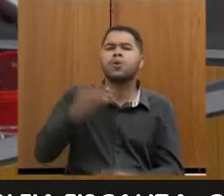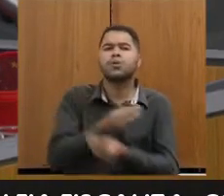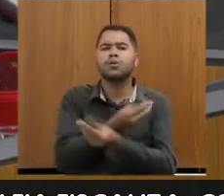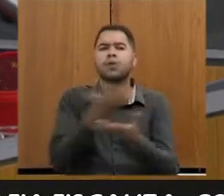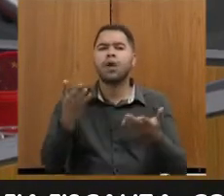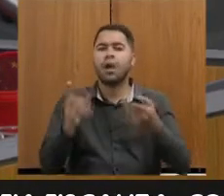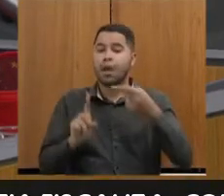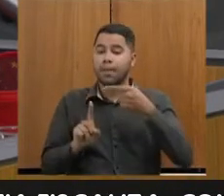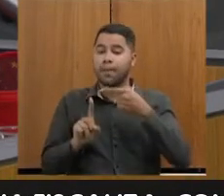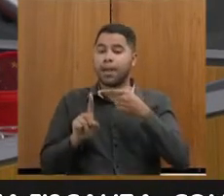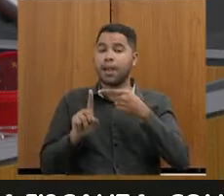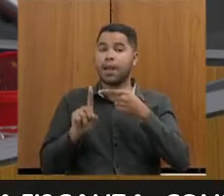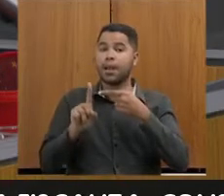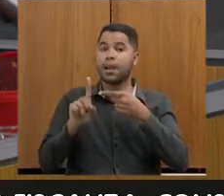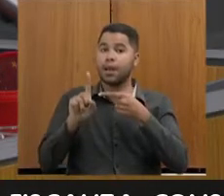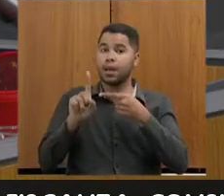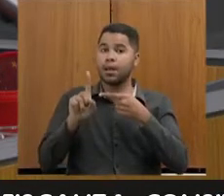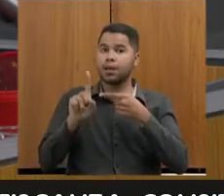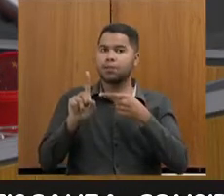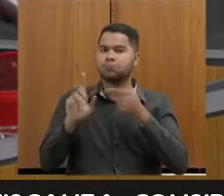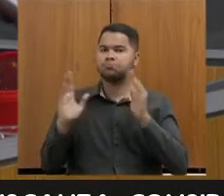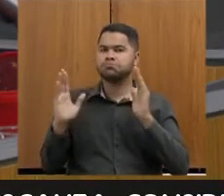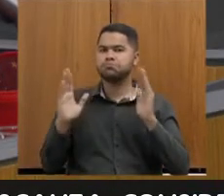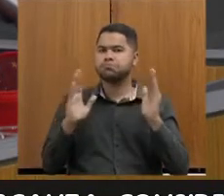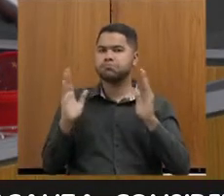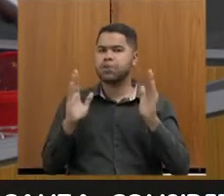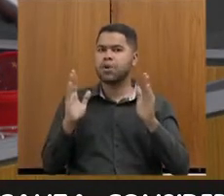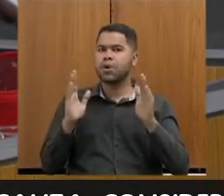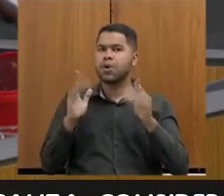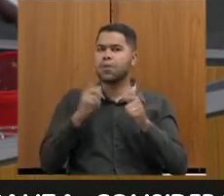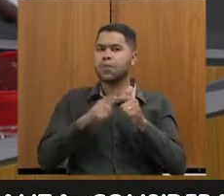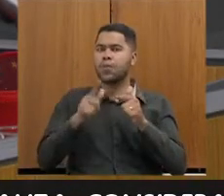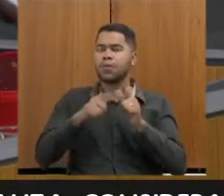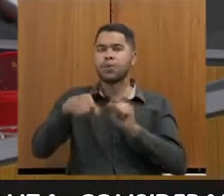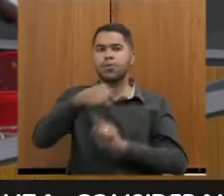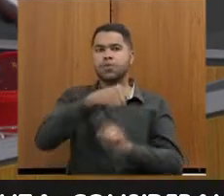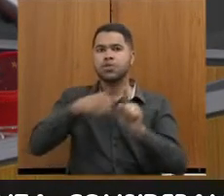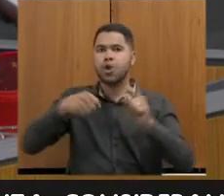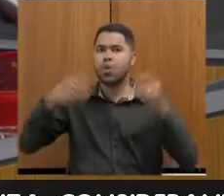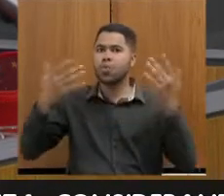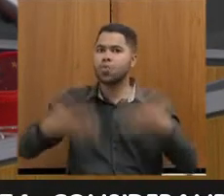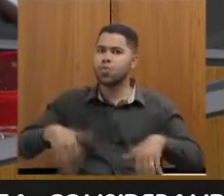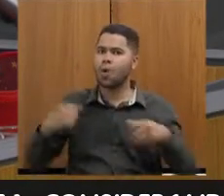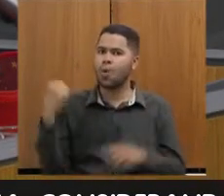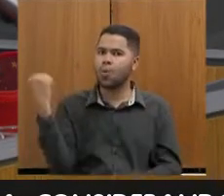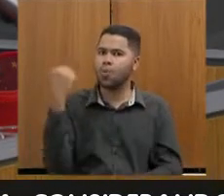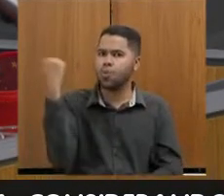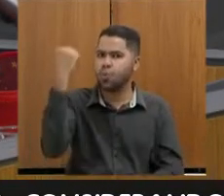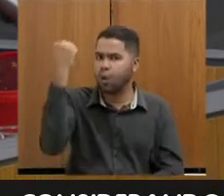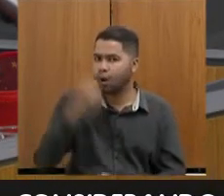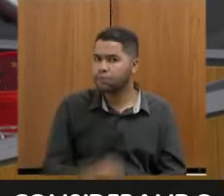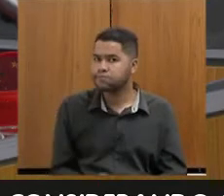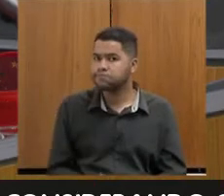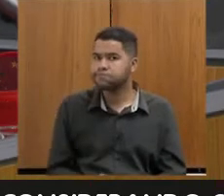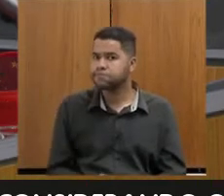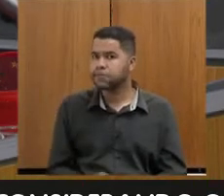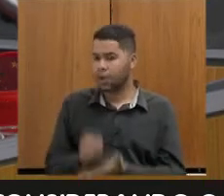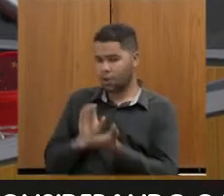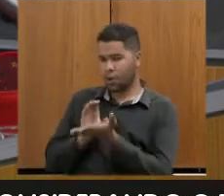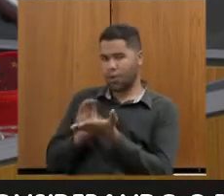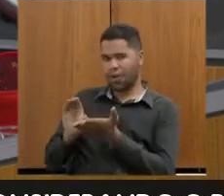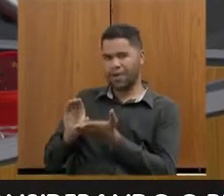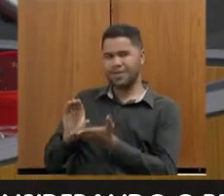superávites primários num quadro de crise social tão grave? Os recursos aplicados na